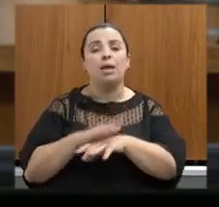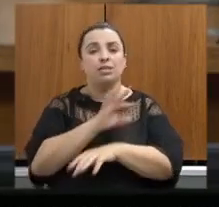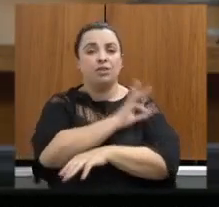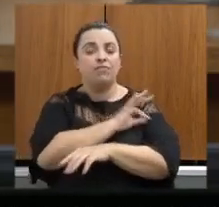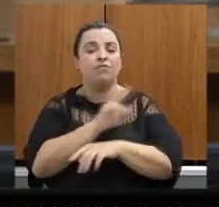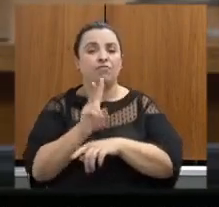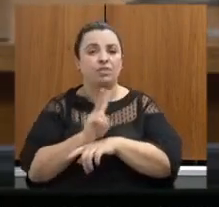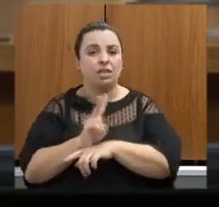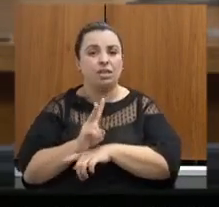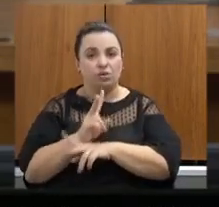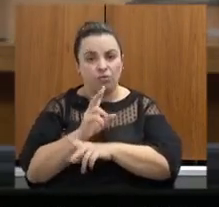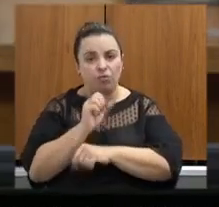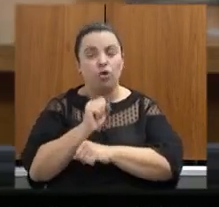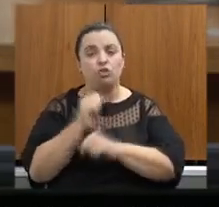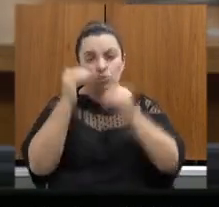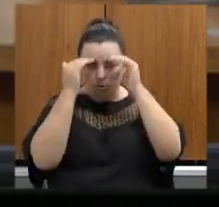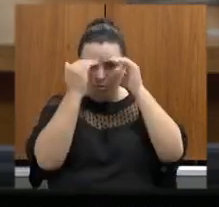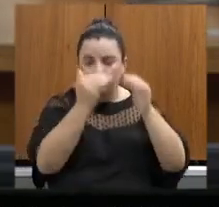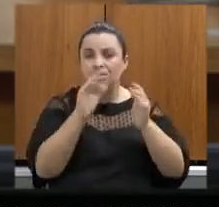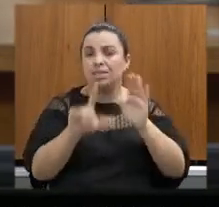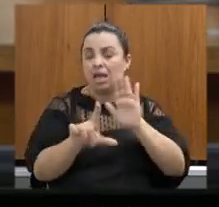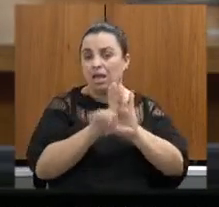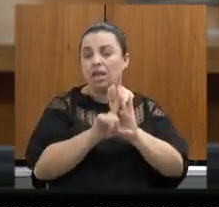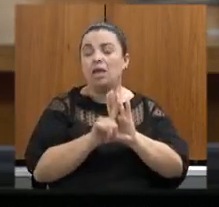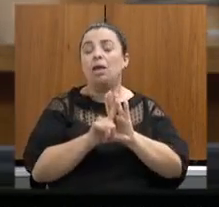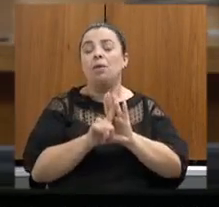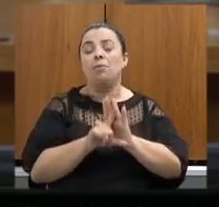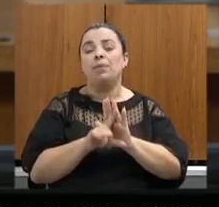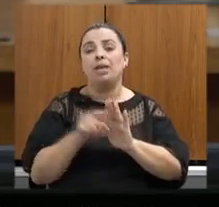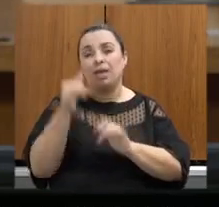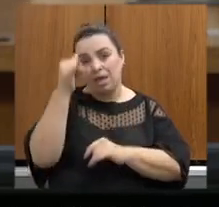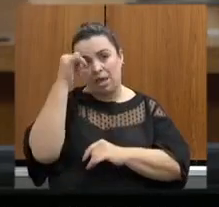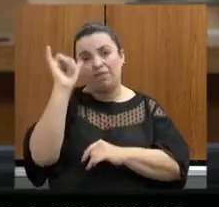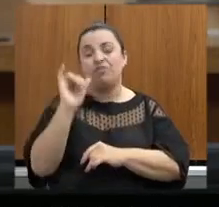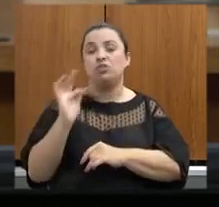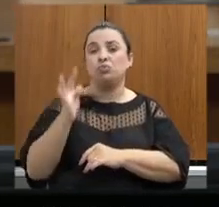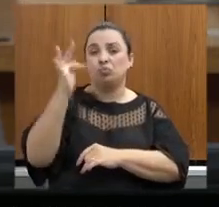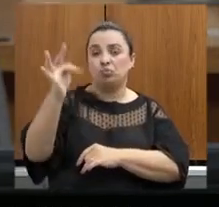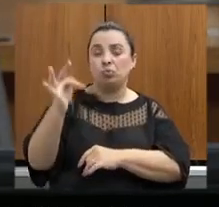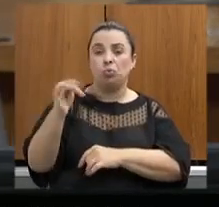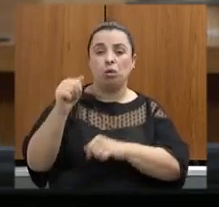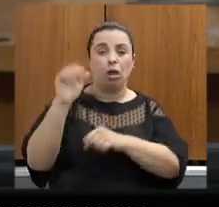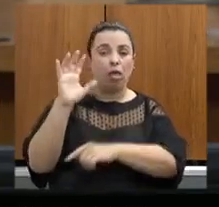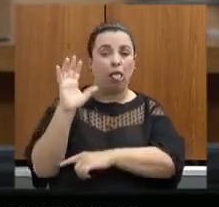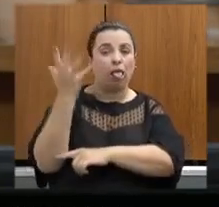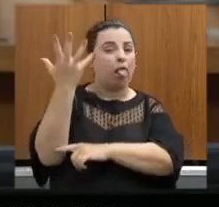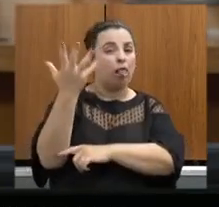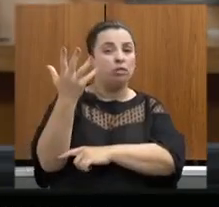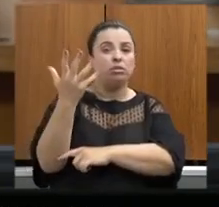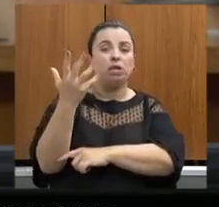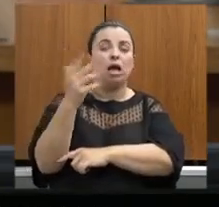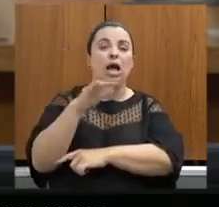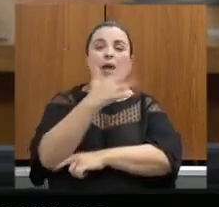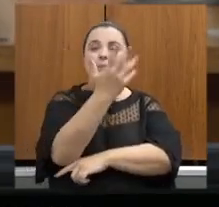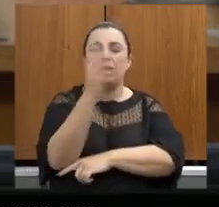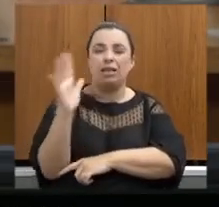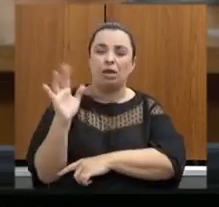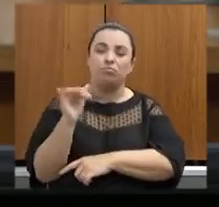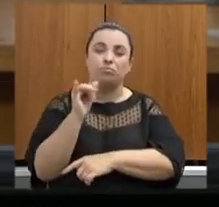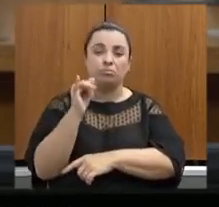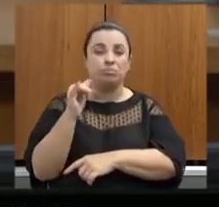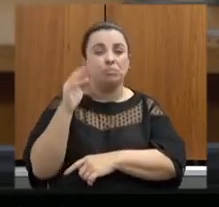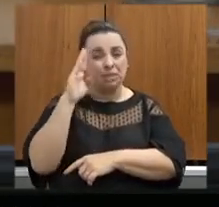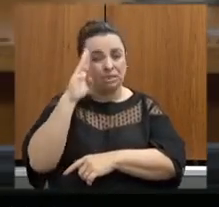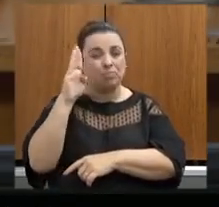e o cumprimento dessa lei para que a gente não tenha outros desastres ambientais como especialmente Mariana quero dizer